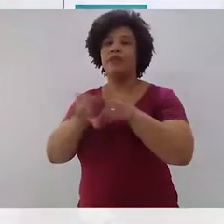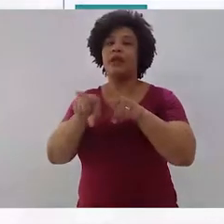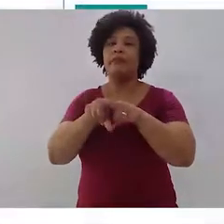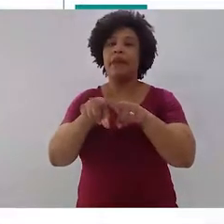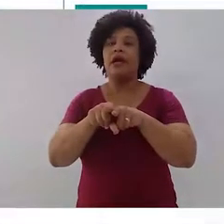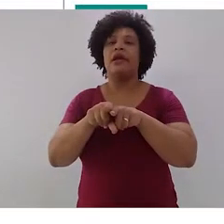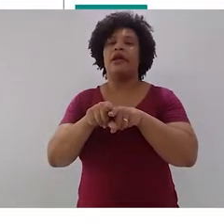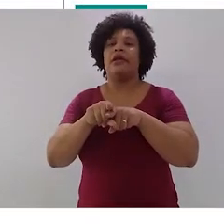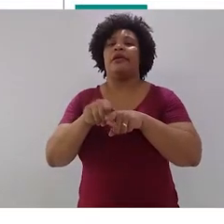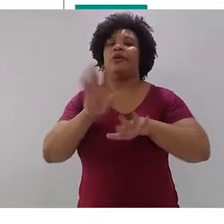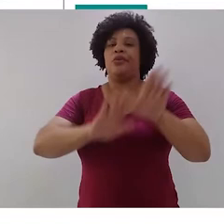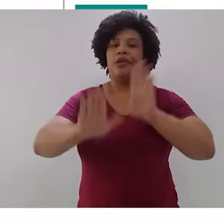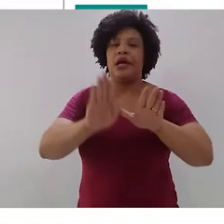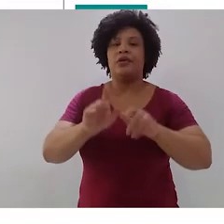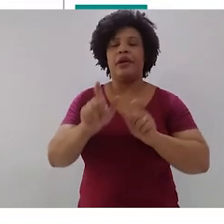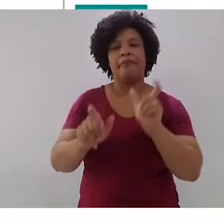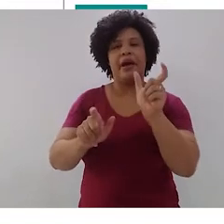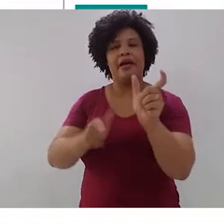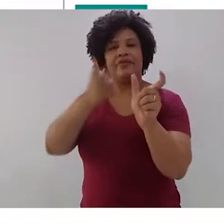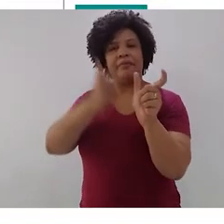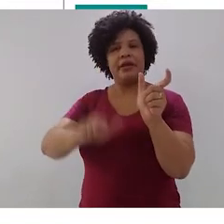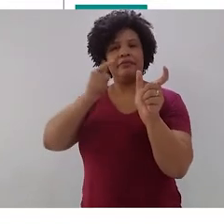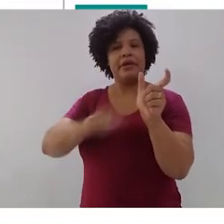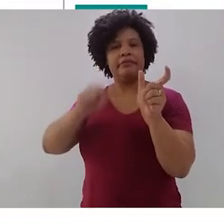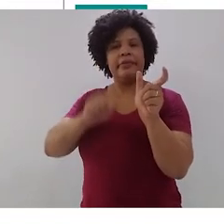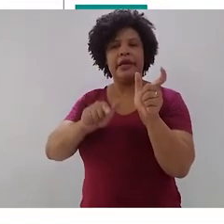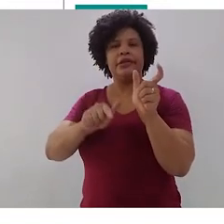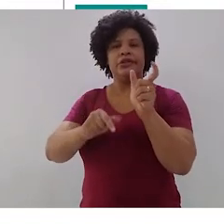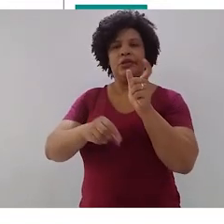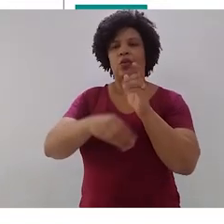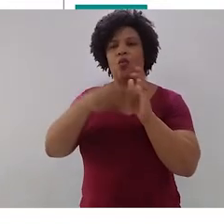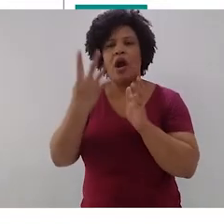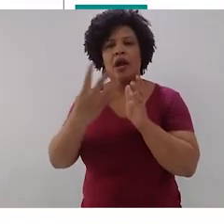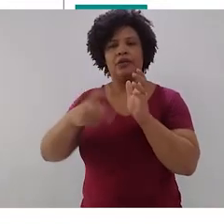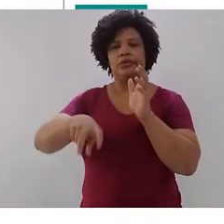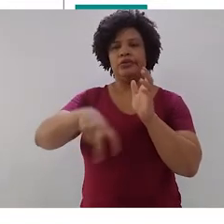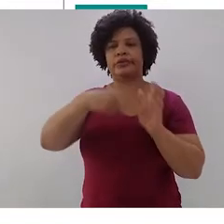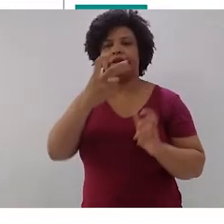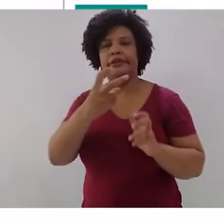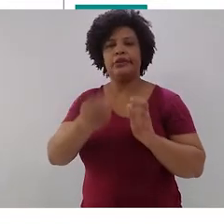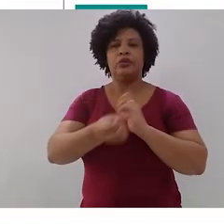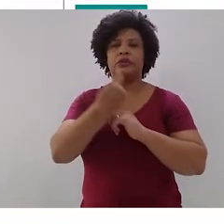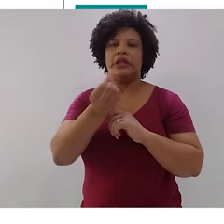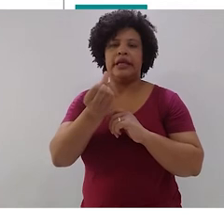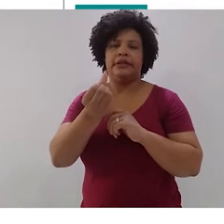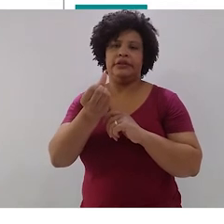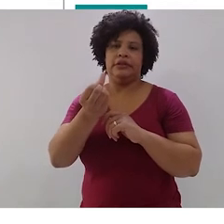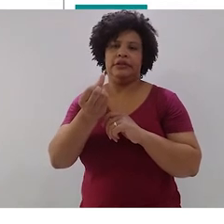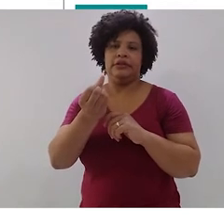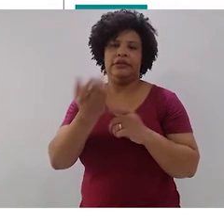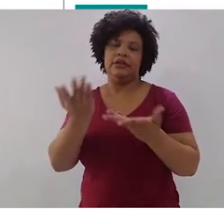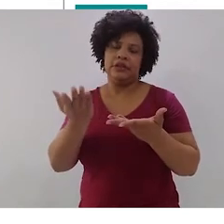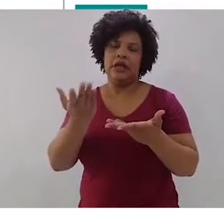Às vezes, o mesmo termo, a mesma palavra é usada quatro, cinco, seis vezes no mesmo parágrafo. A repetição é uma figura retórica